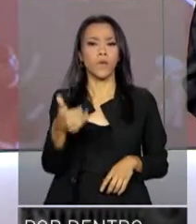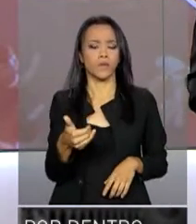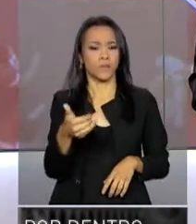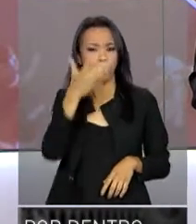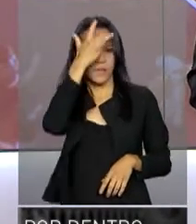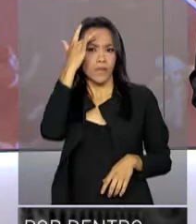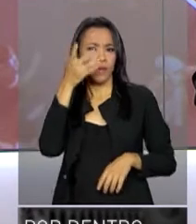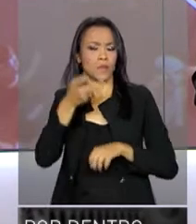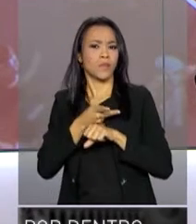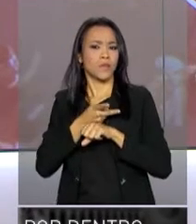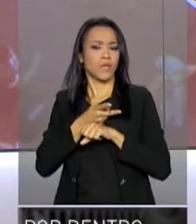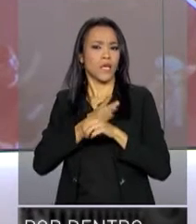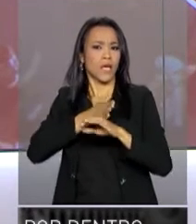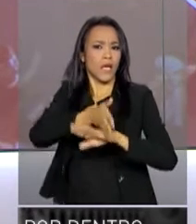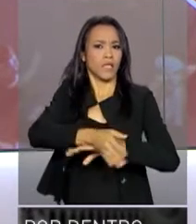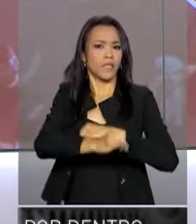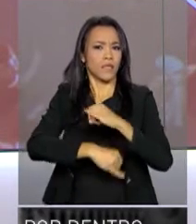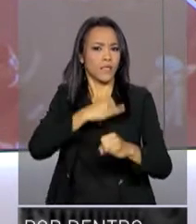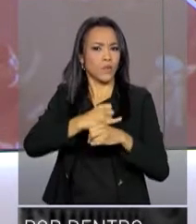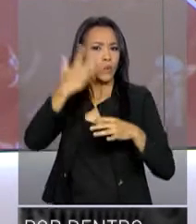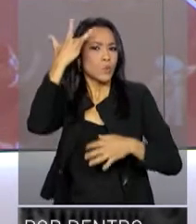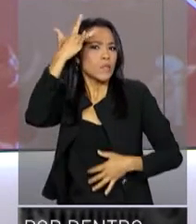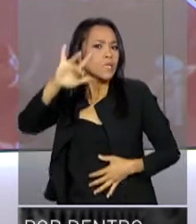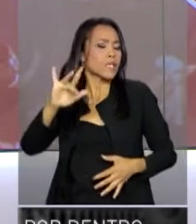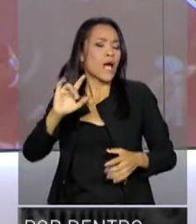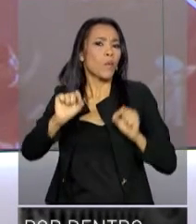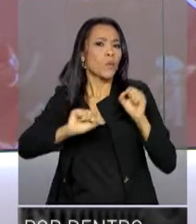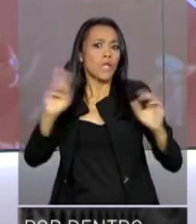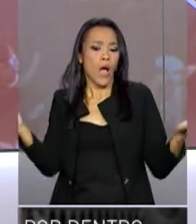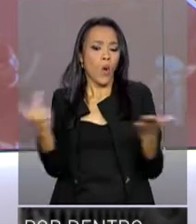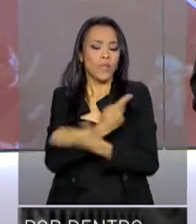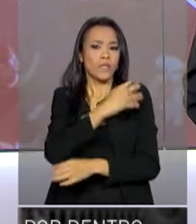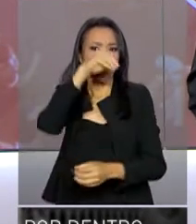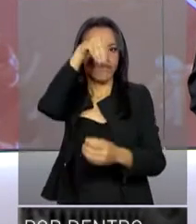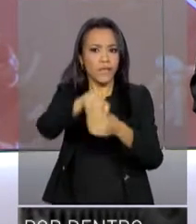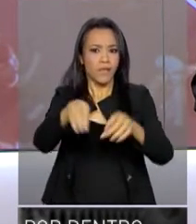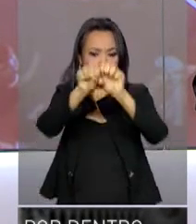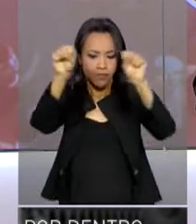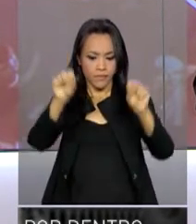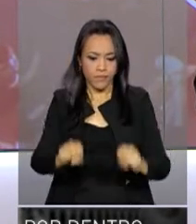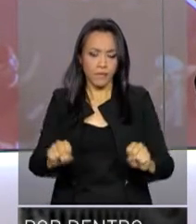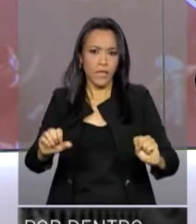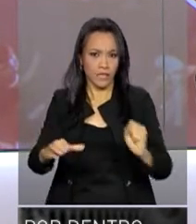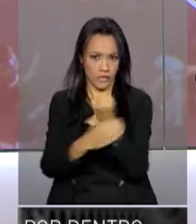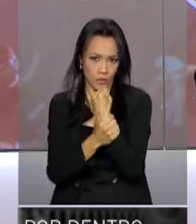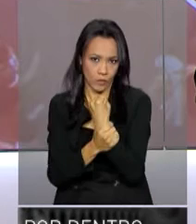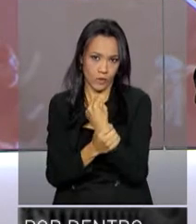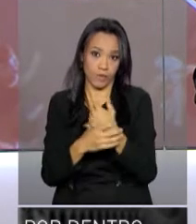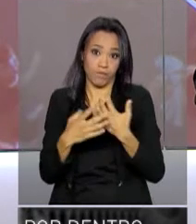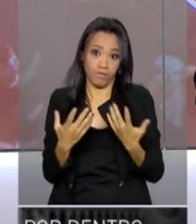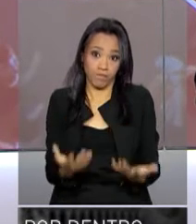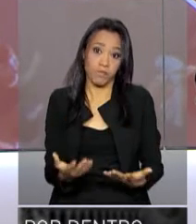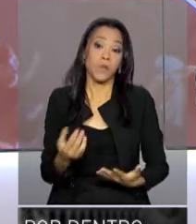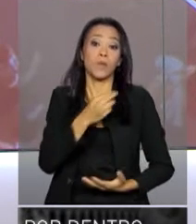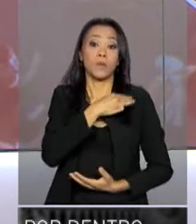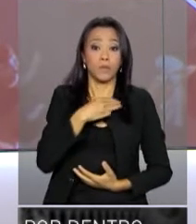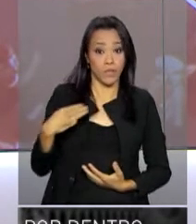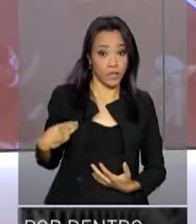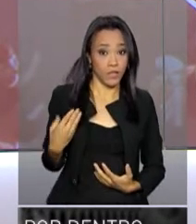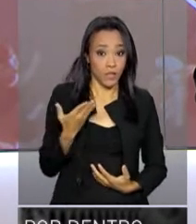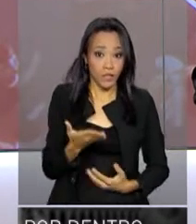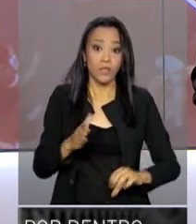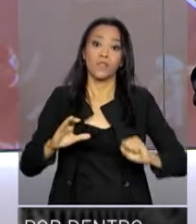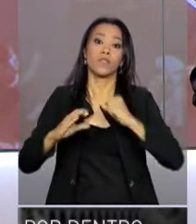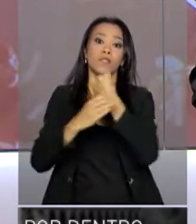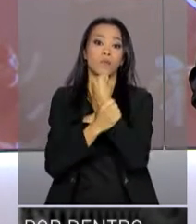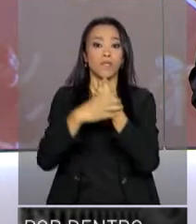cidadão entra na internet, não tem ideia de todo o sistema que assegura o seu acesso. O ministro do Gabinete de Segurança